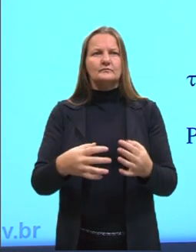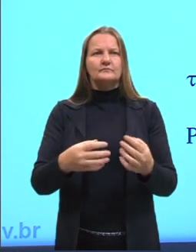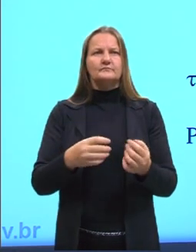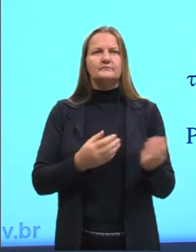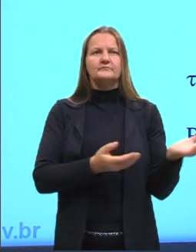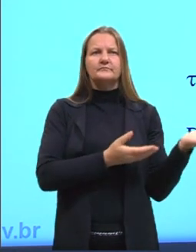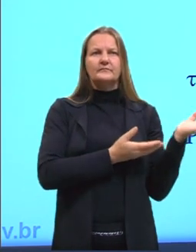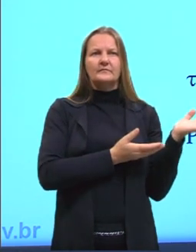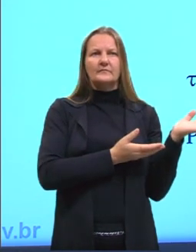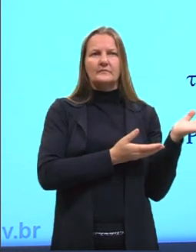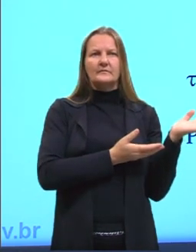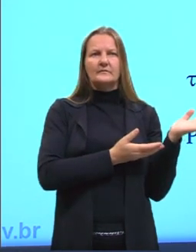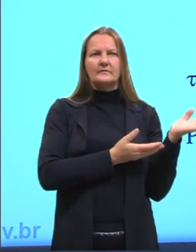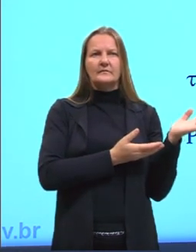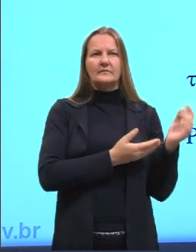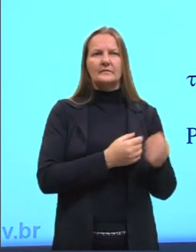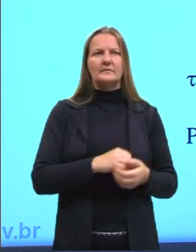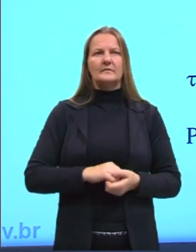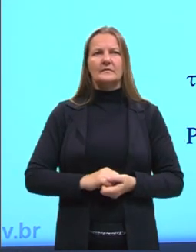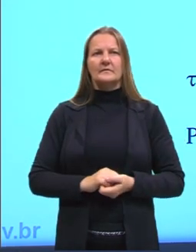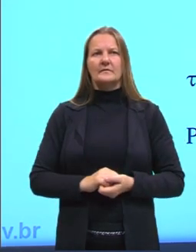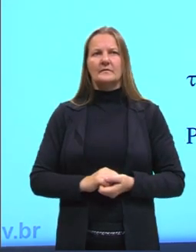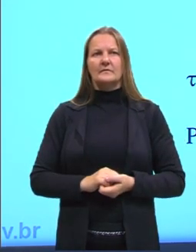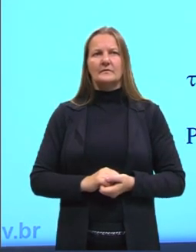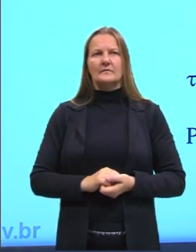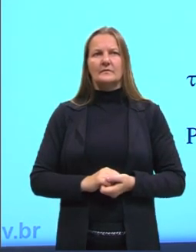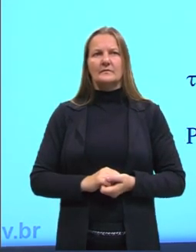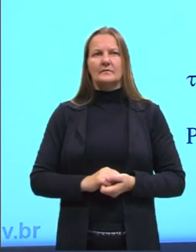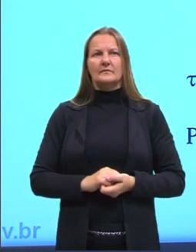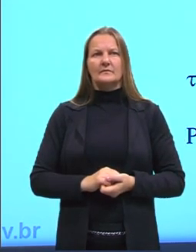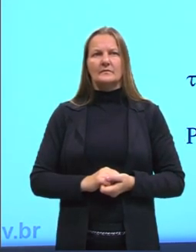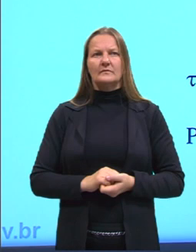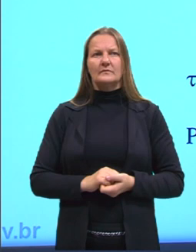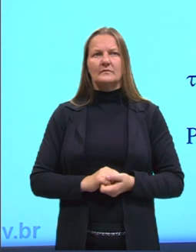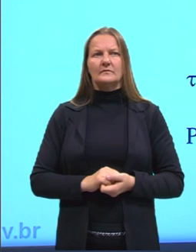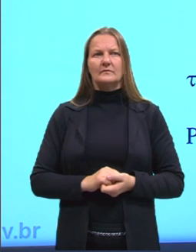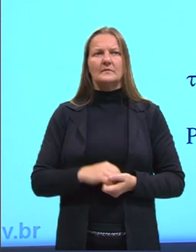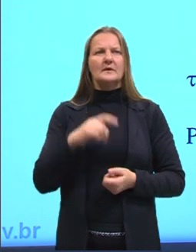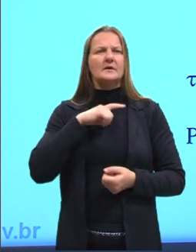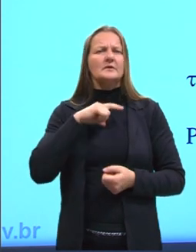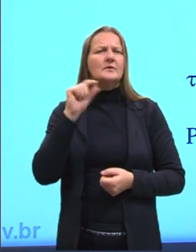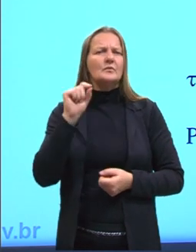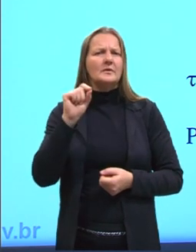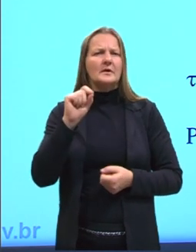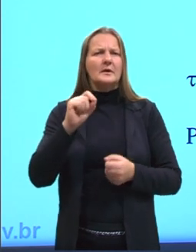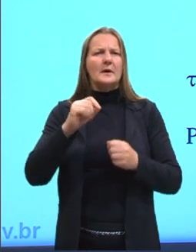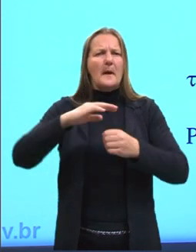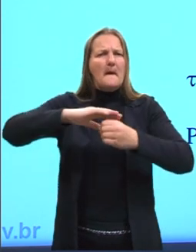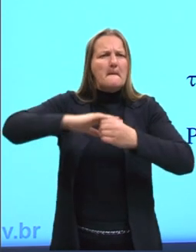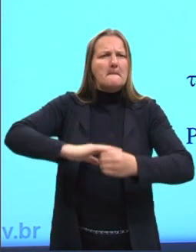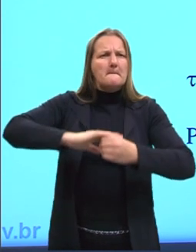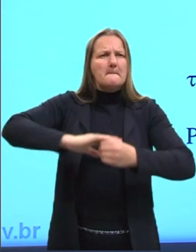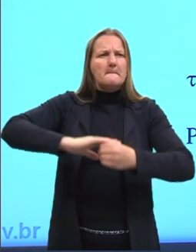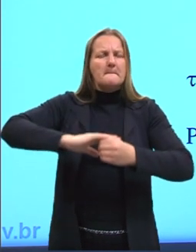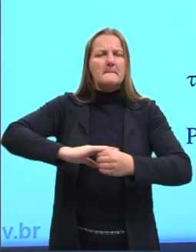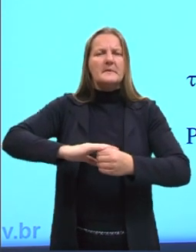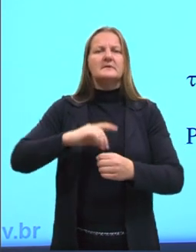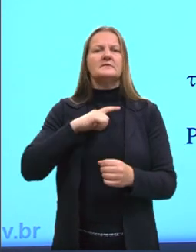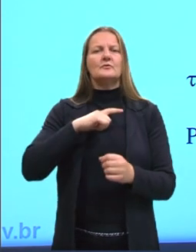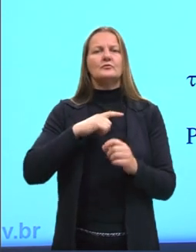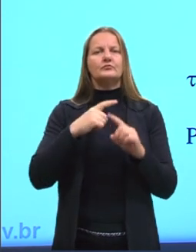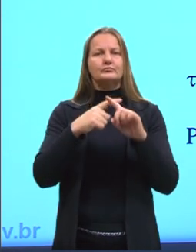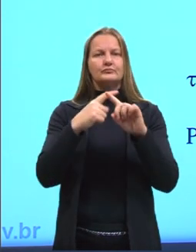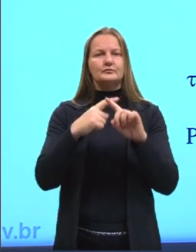aqui? Aí, volto para a relação do trabalho. Eu vou ter, então, a pressão aqui em cima multiplicado por uma